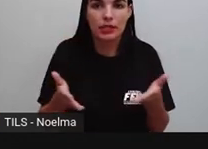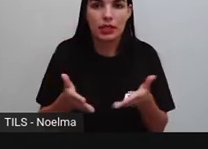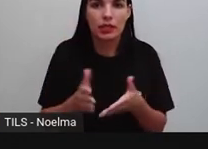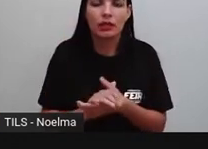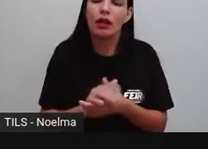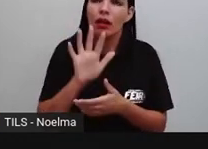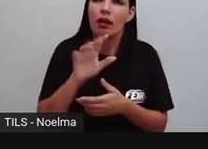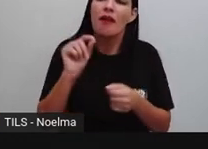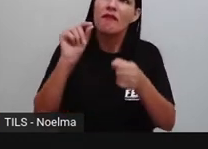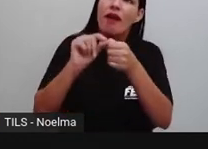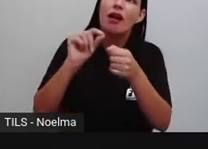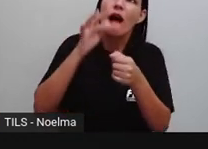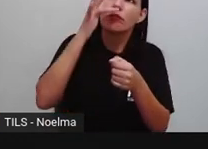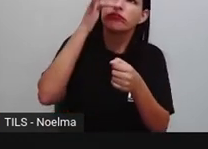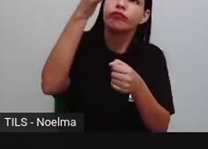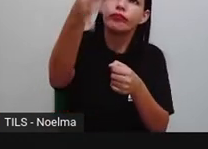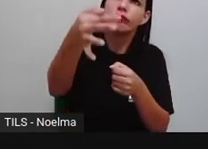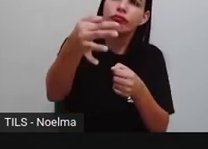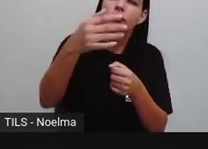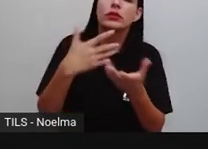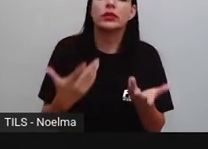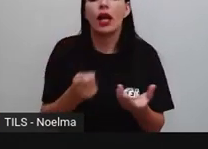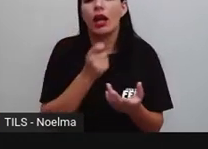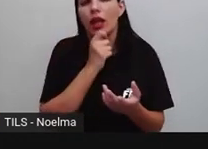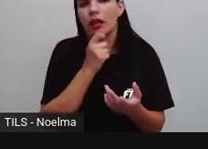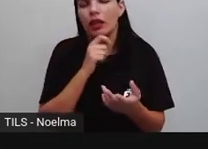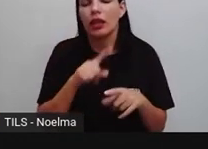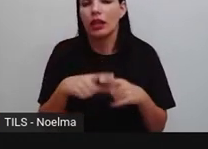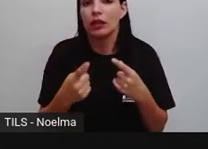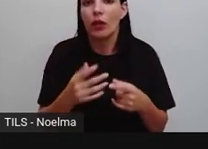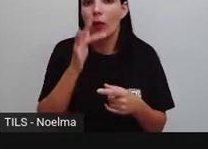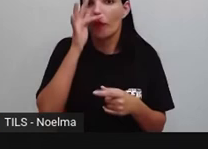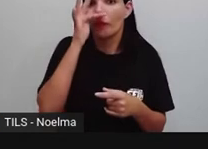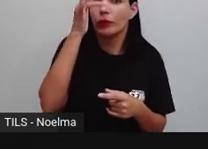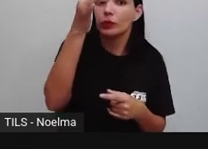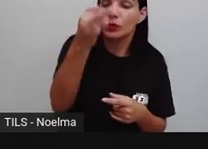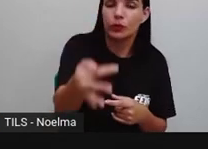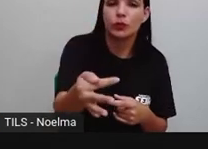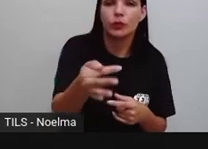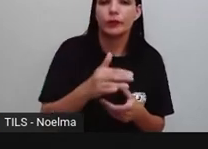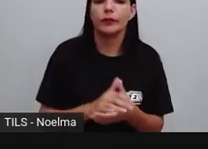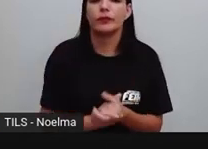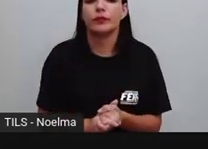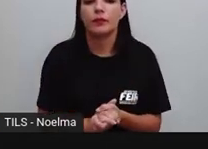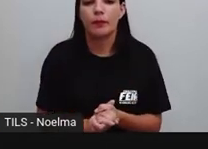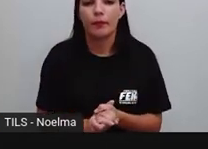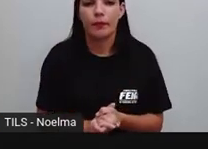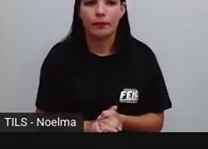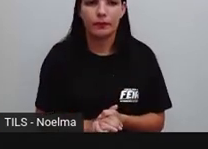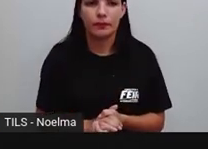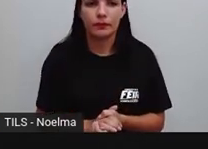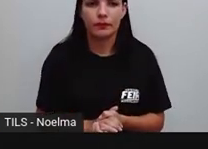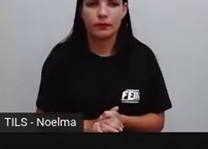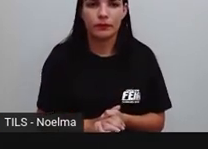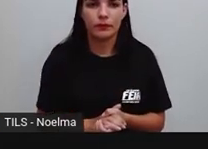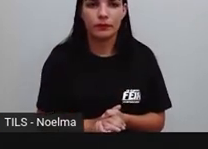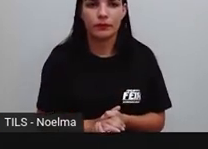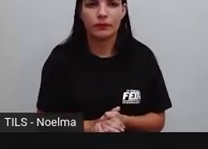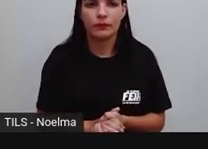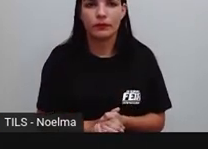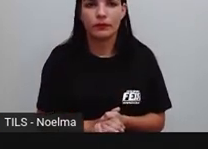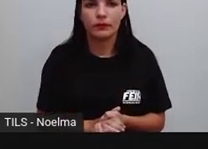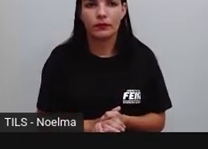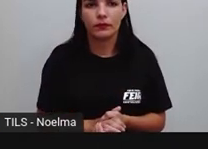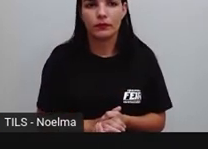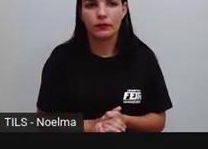e será indica algo que vai acontecer ainda. Então, se trata de quê? Se trata aí do futuro,